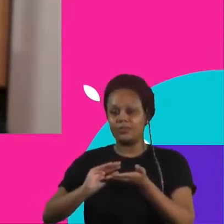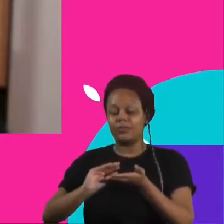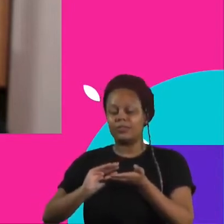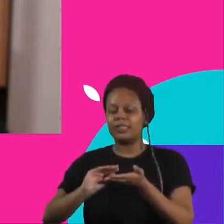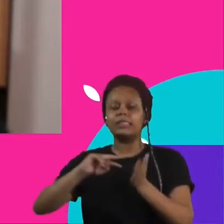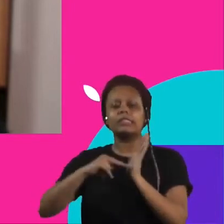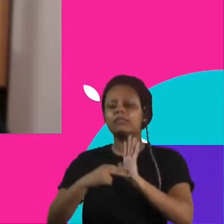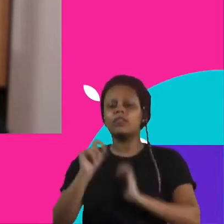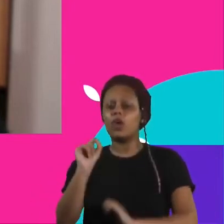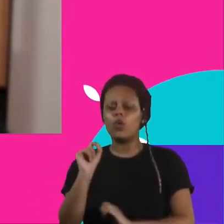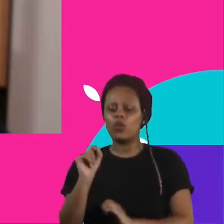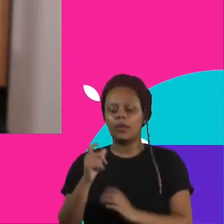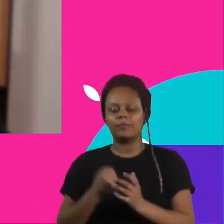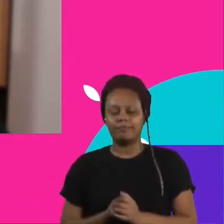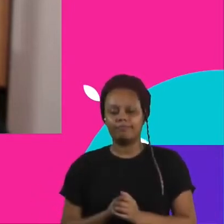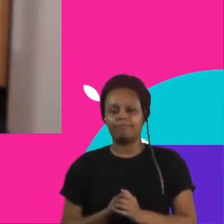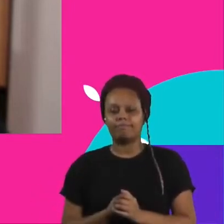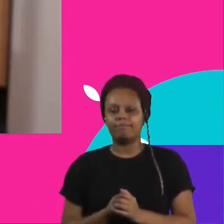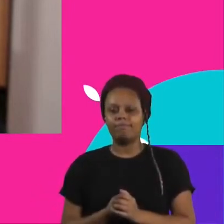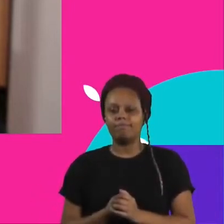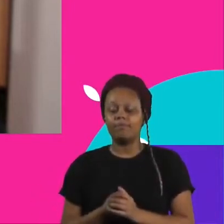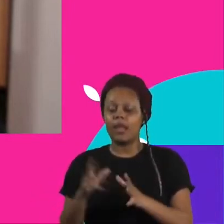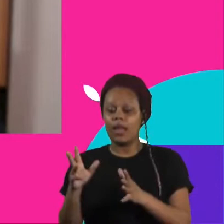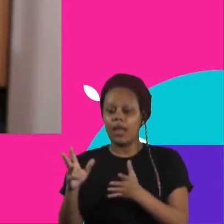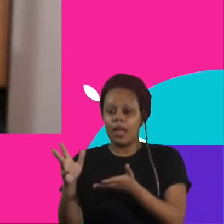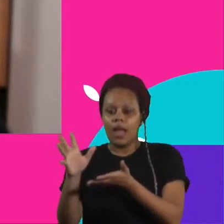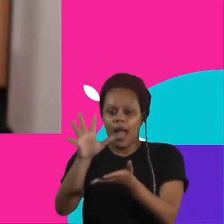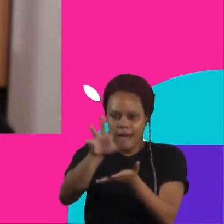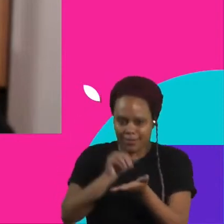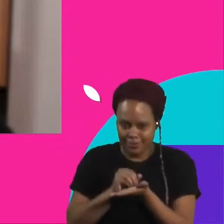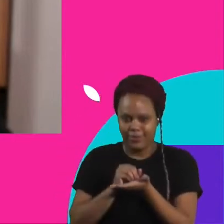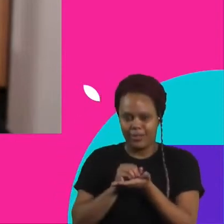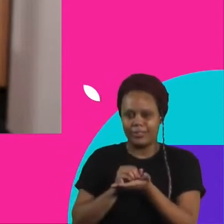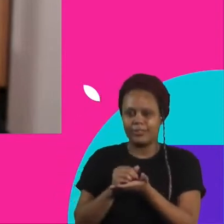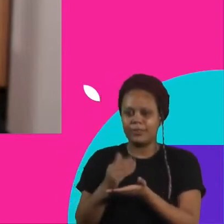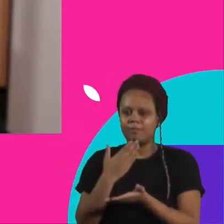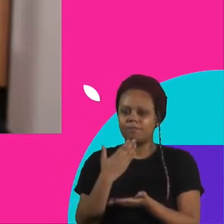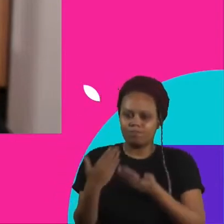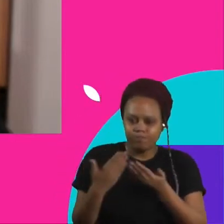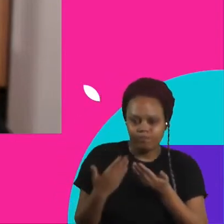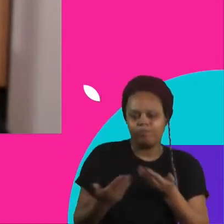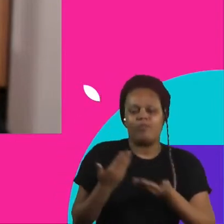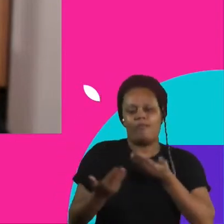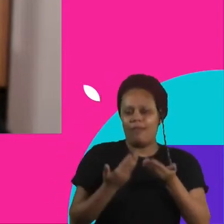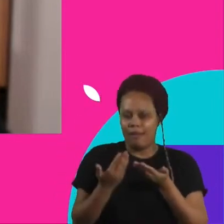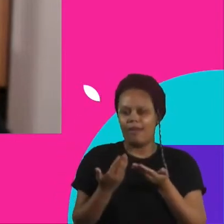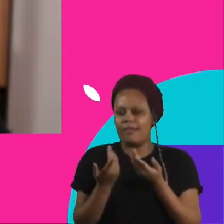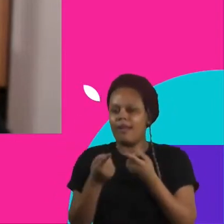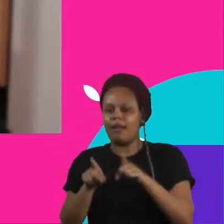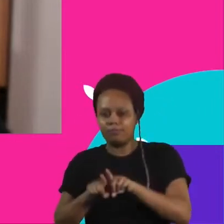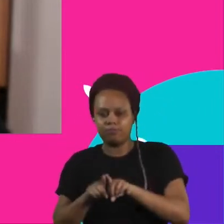extrair, tratar e carregar dados. É o processo de automatizar